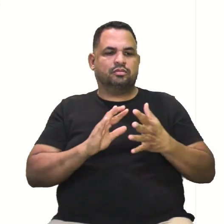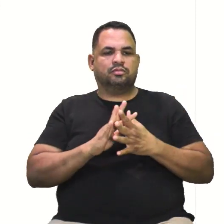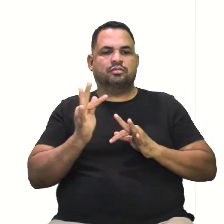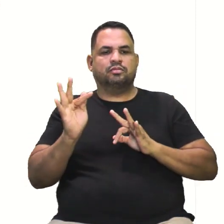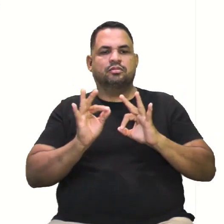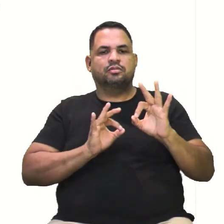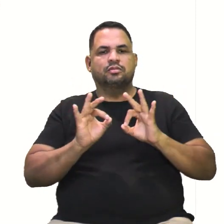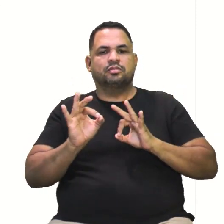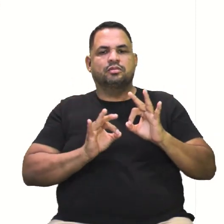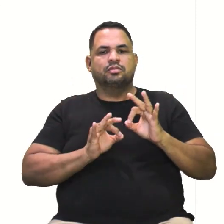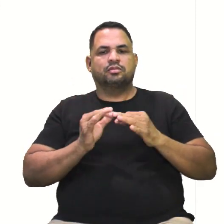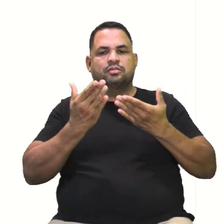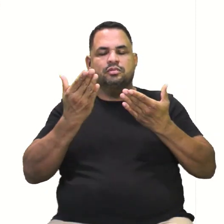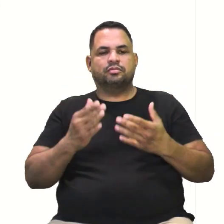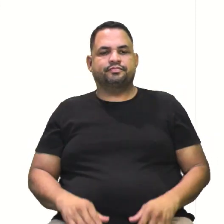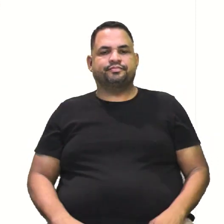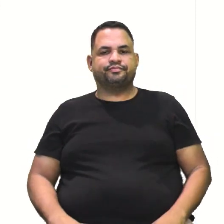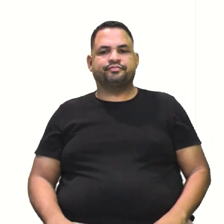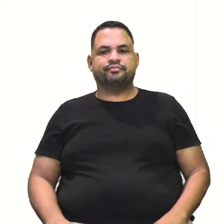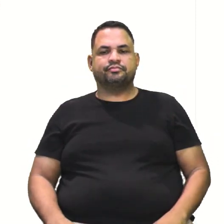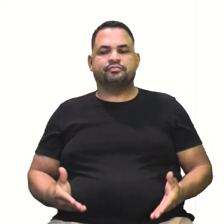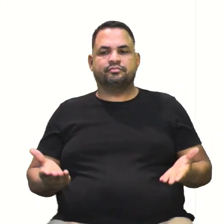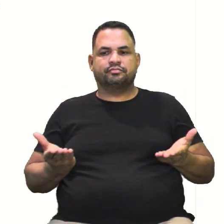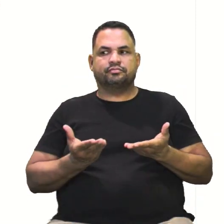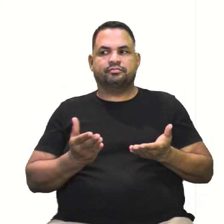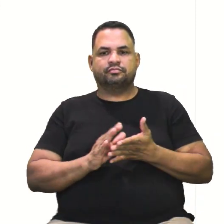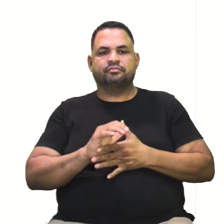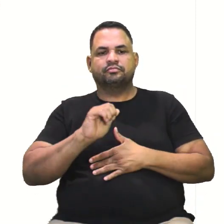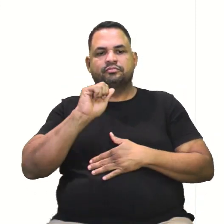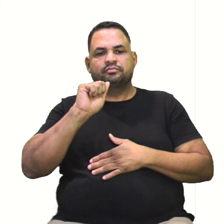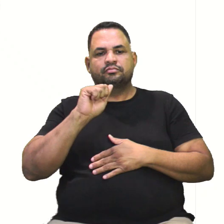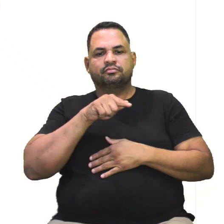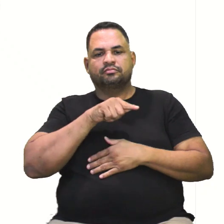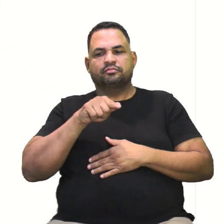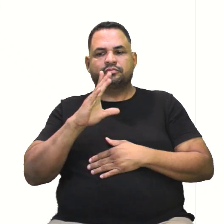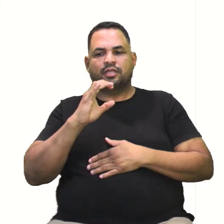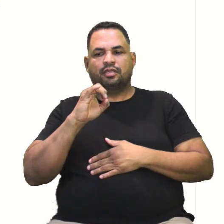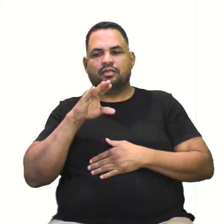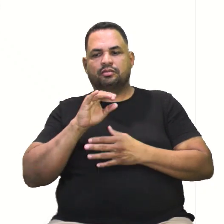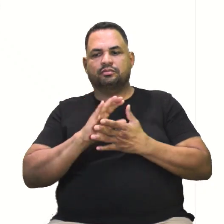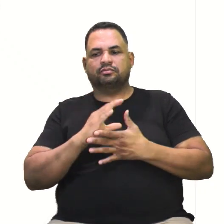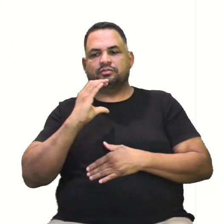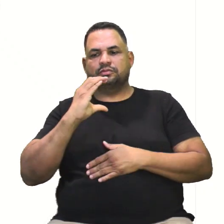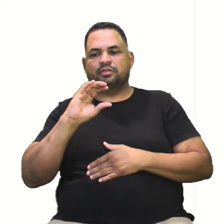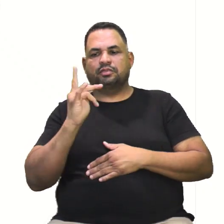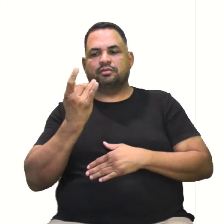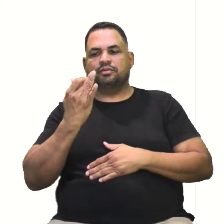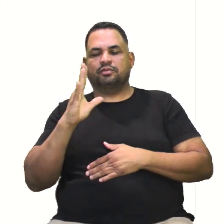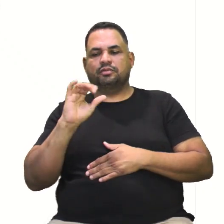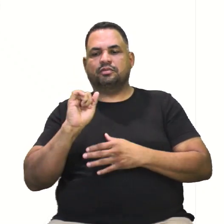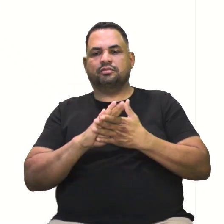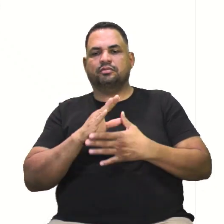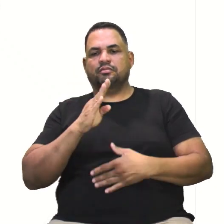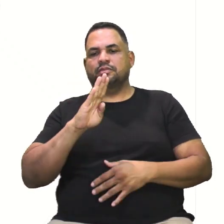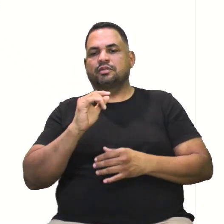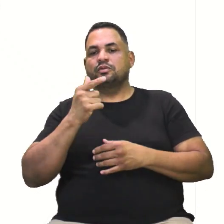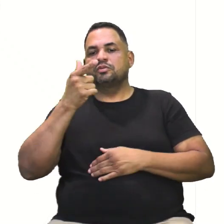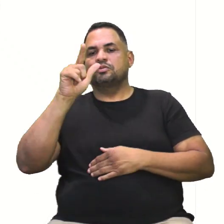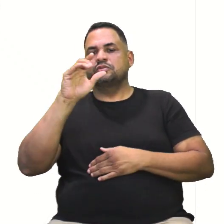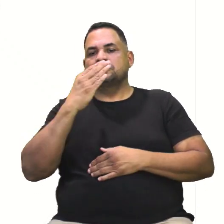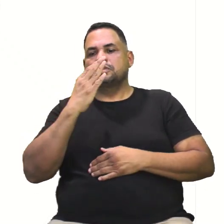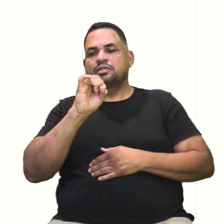aqui a formação do nosso triângulo retângulo. Só que agora, o A é o cateto, o C é a hipotenusa e o B é o outro